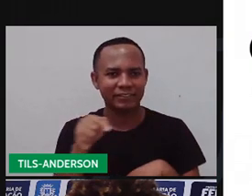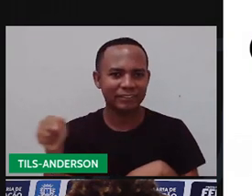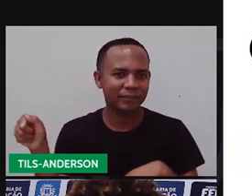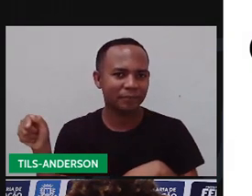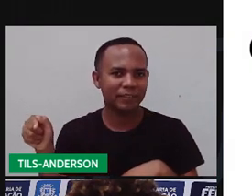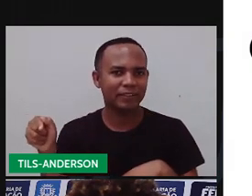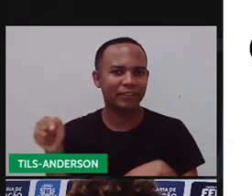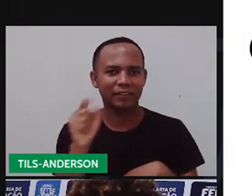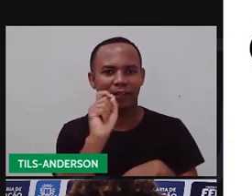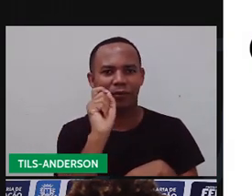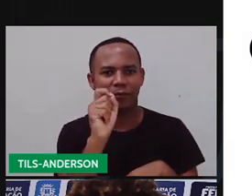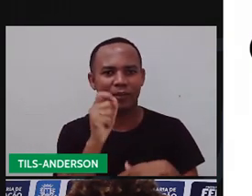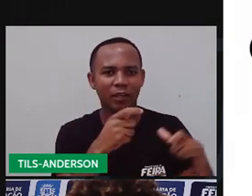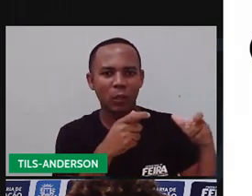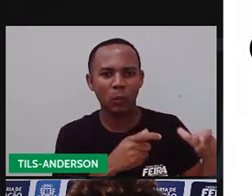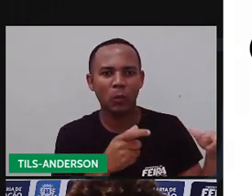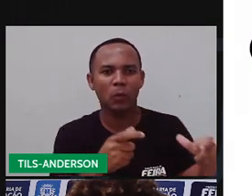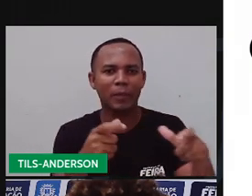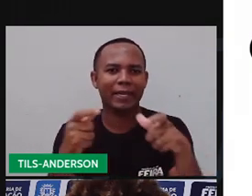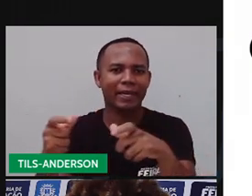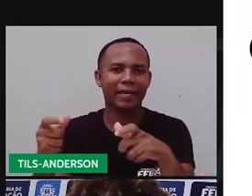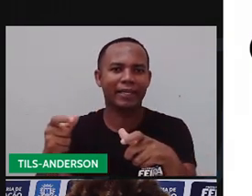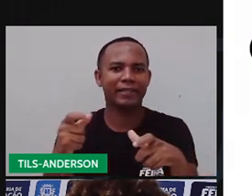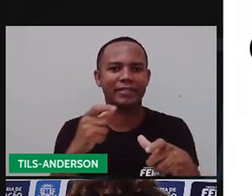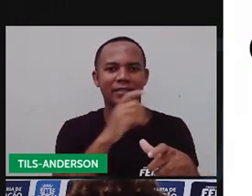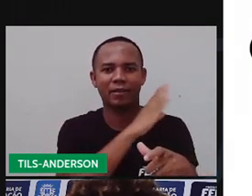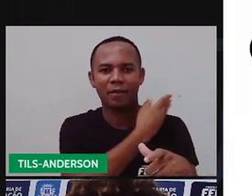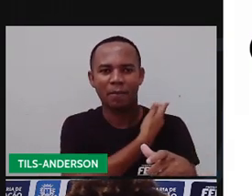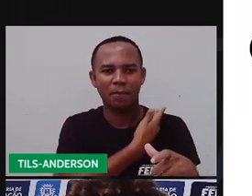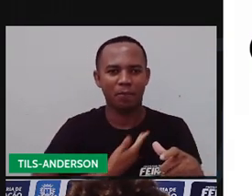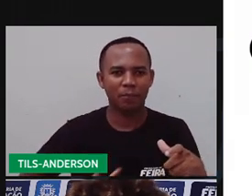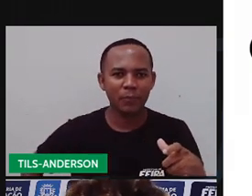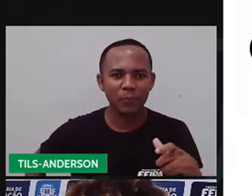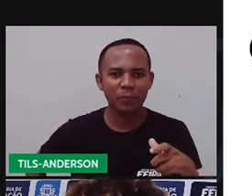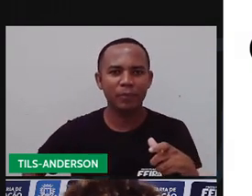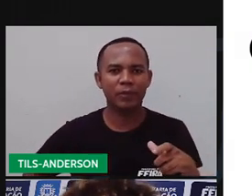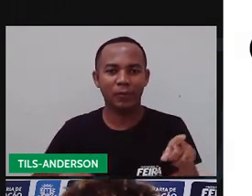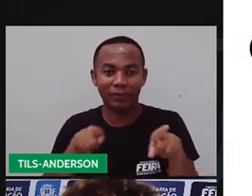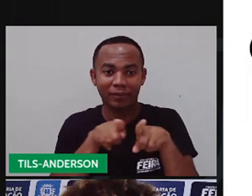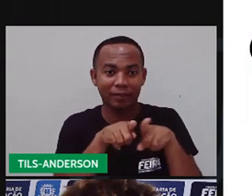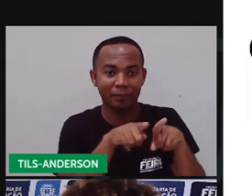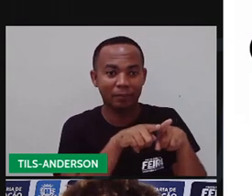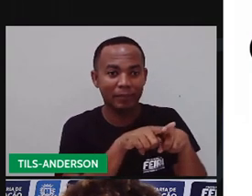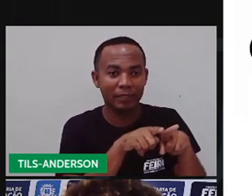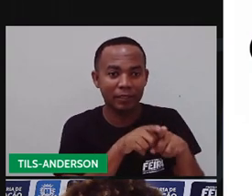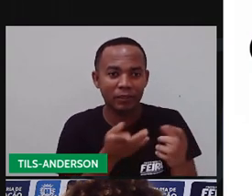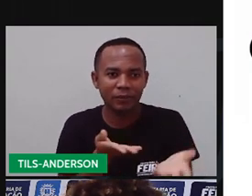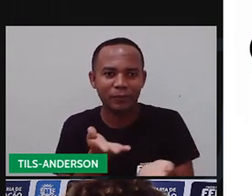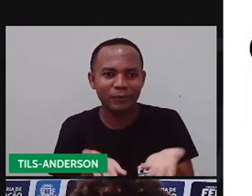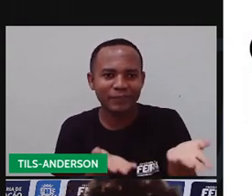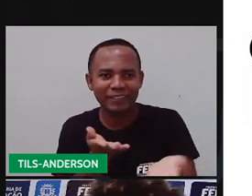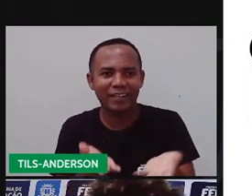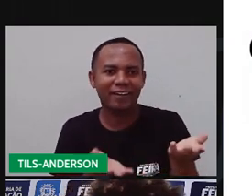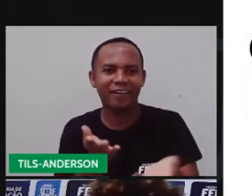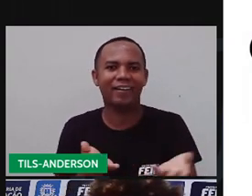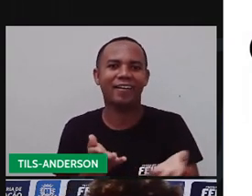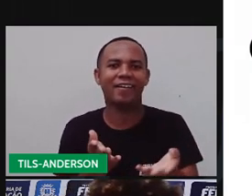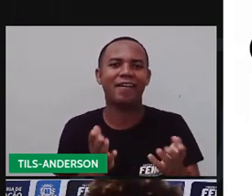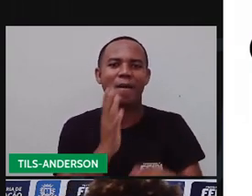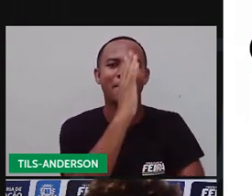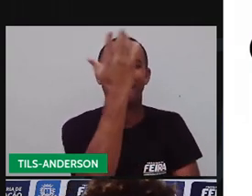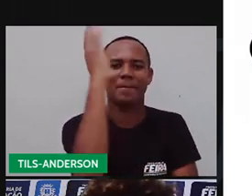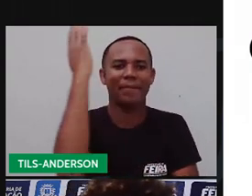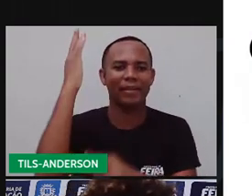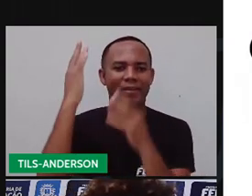públicos e a conservação do meio ambiente. Nossa aula de número 80. Eita, Anderson, faltam só